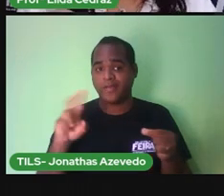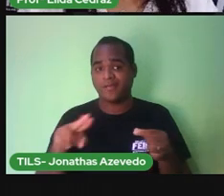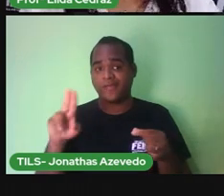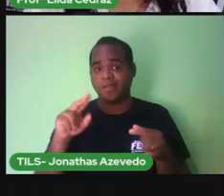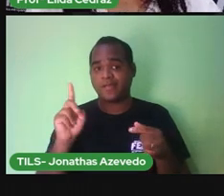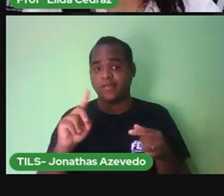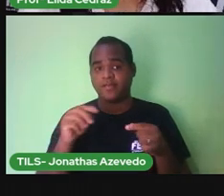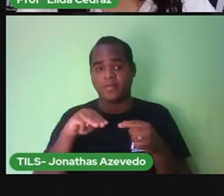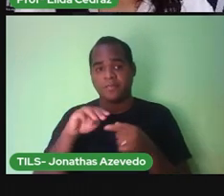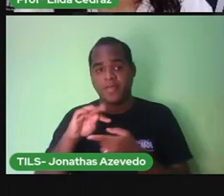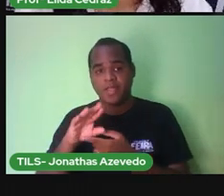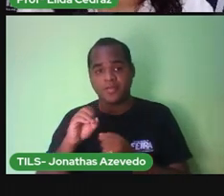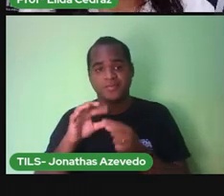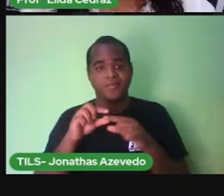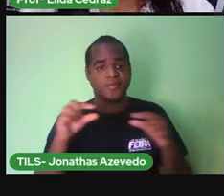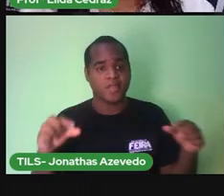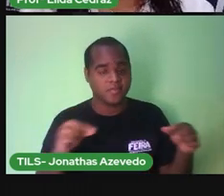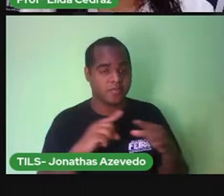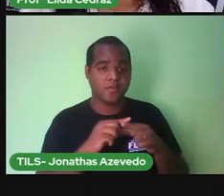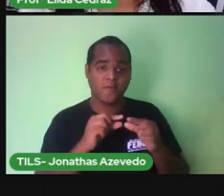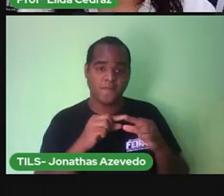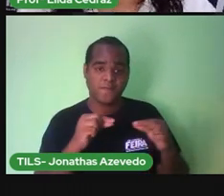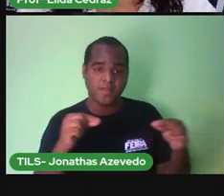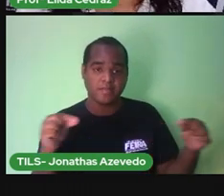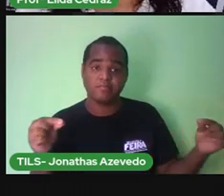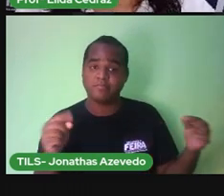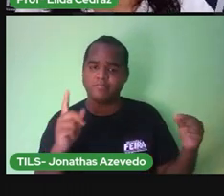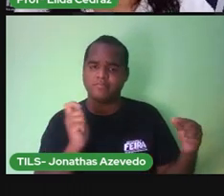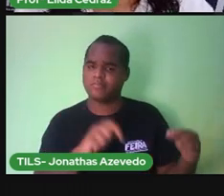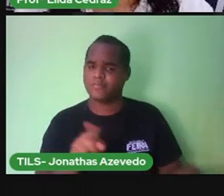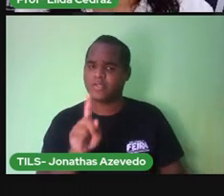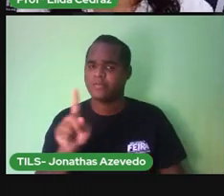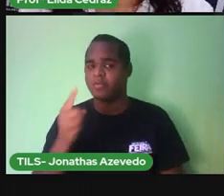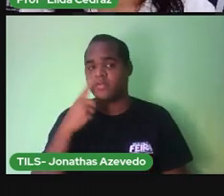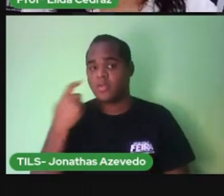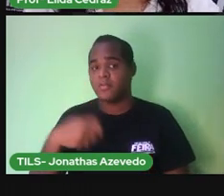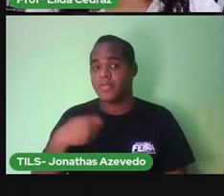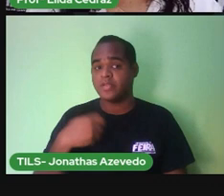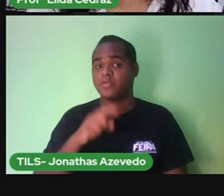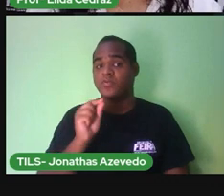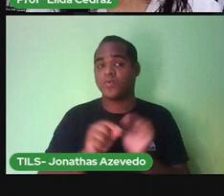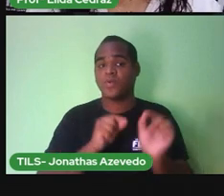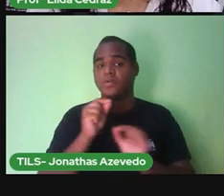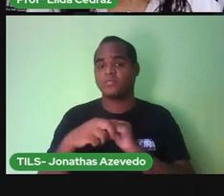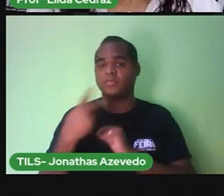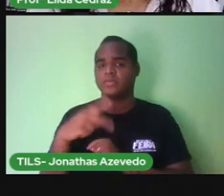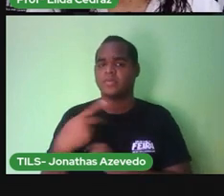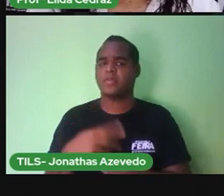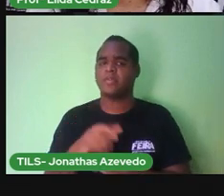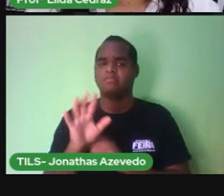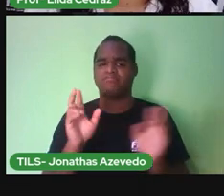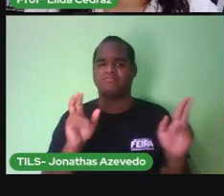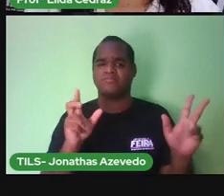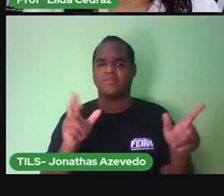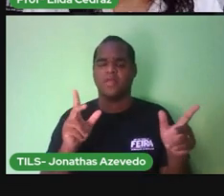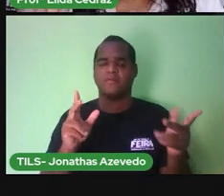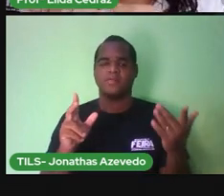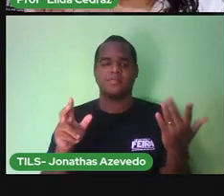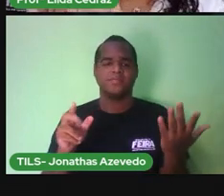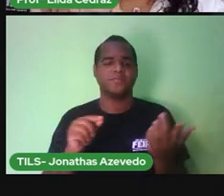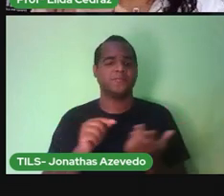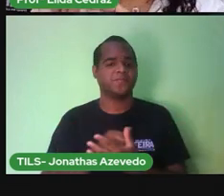metro Nem trena Nem fita métrica Vamos ter que utilizar Medidas não convencionais